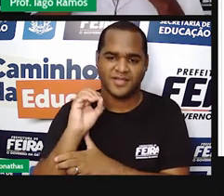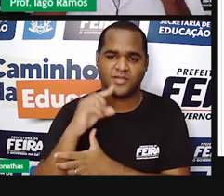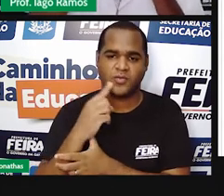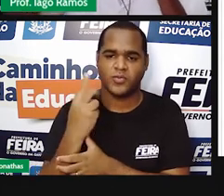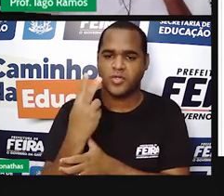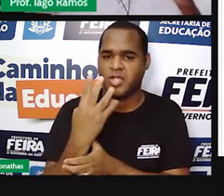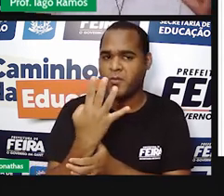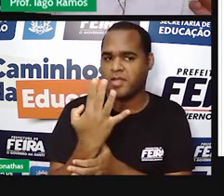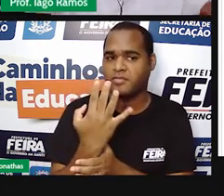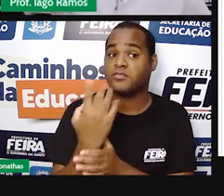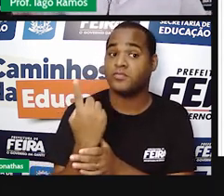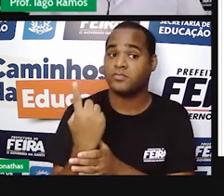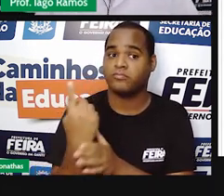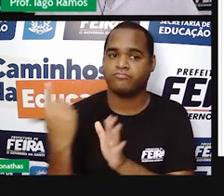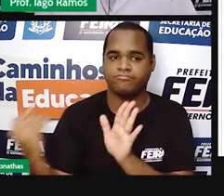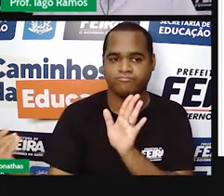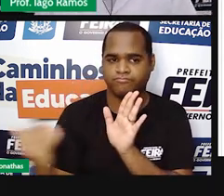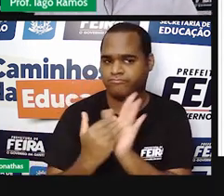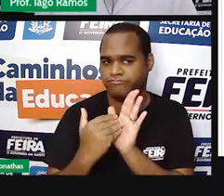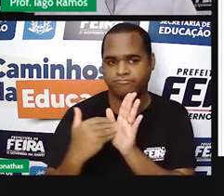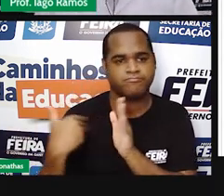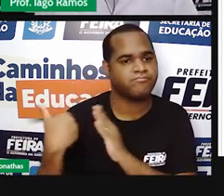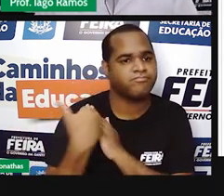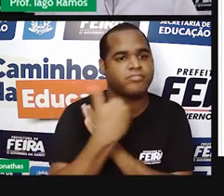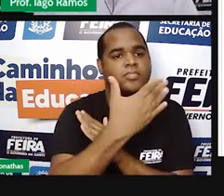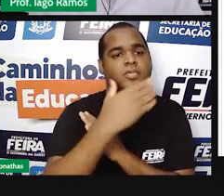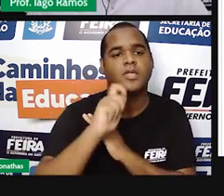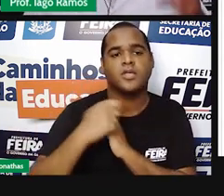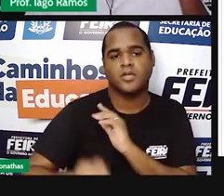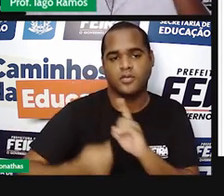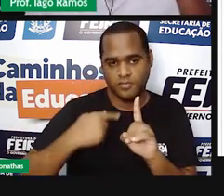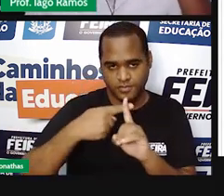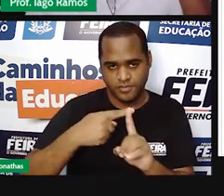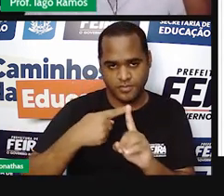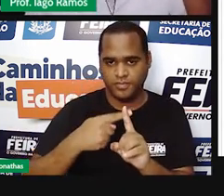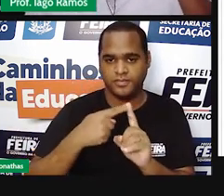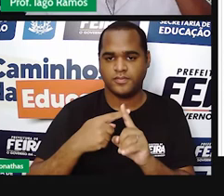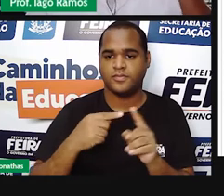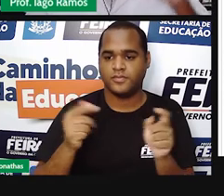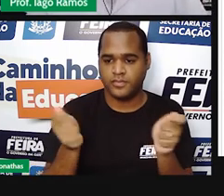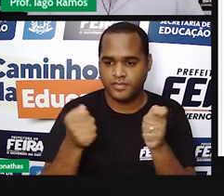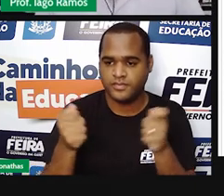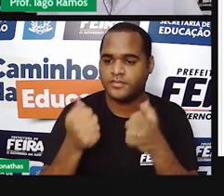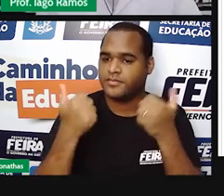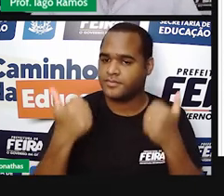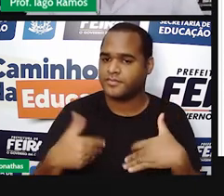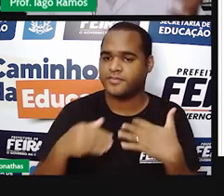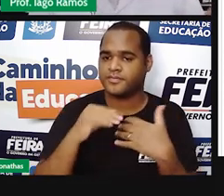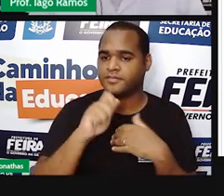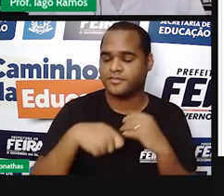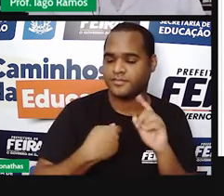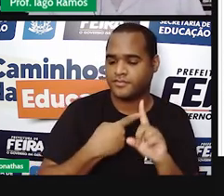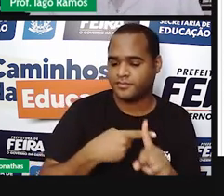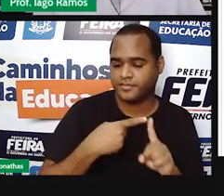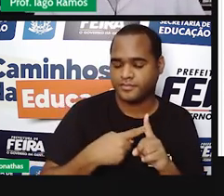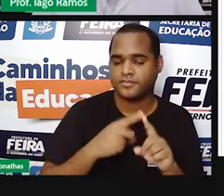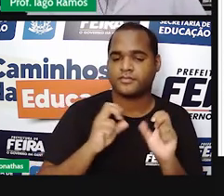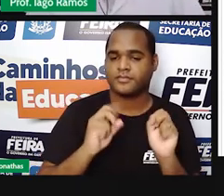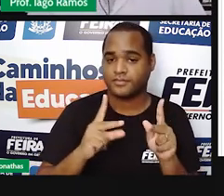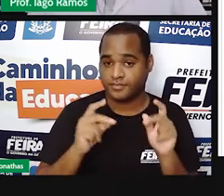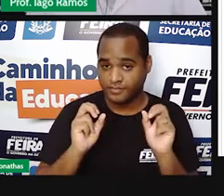dois, três. Do um para cima são os números positivos, né? Aqueles que pode ser colocado o sinalzinho de mais na frente ou não.